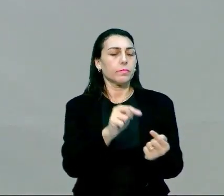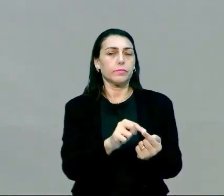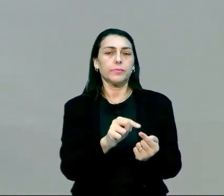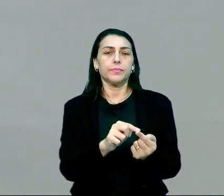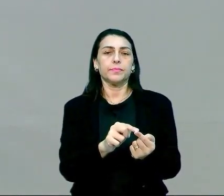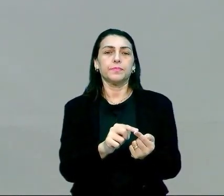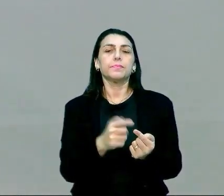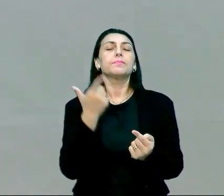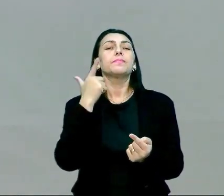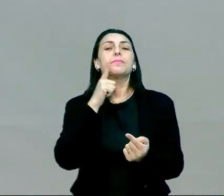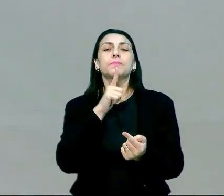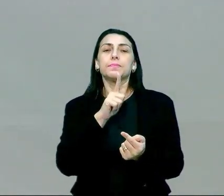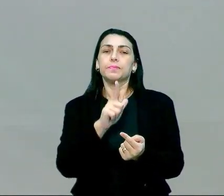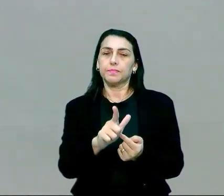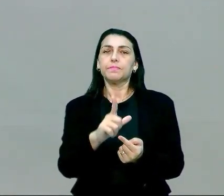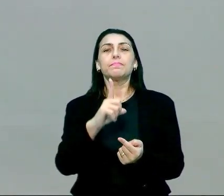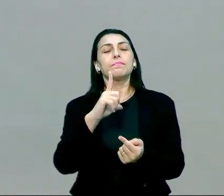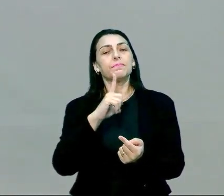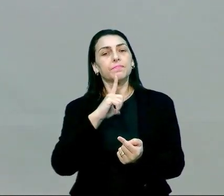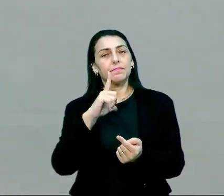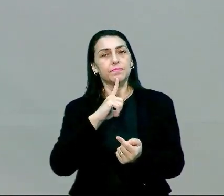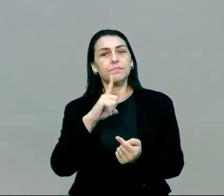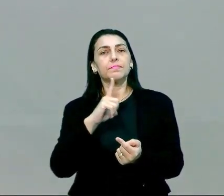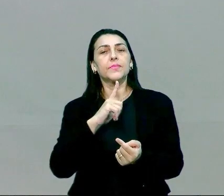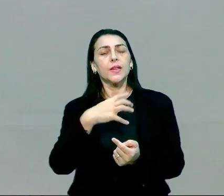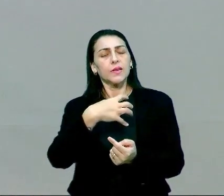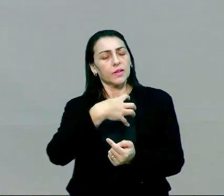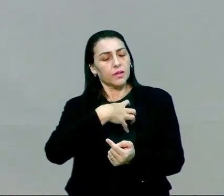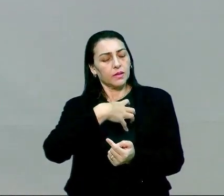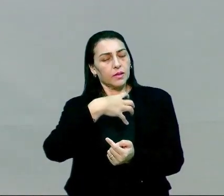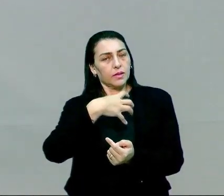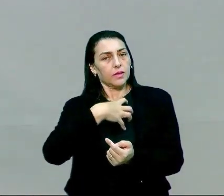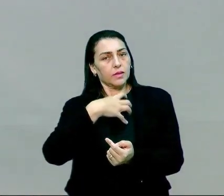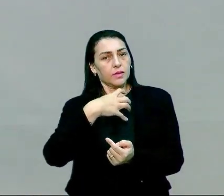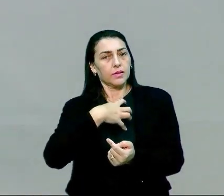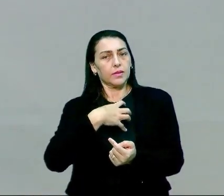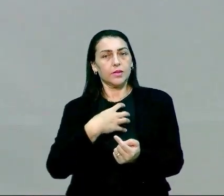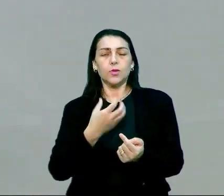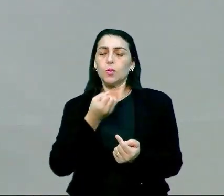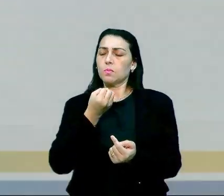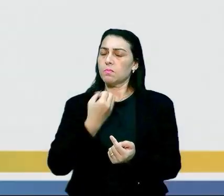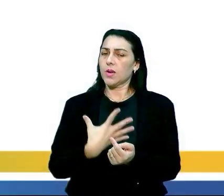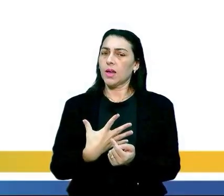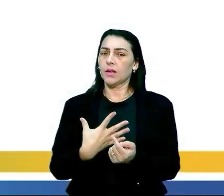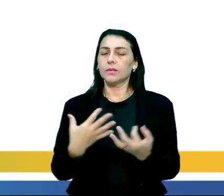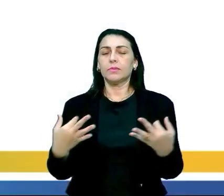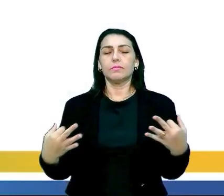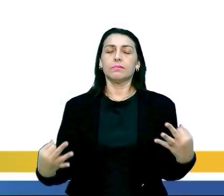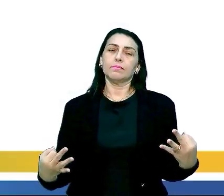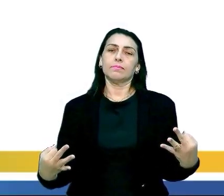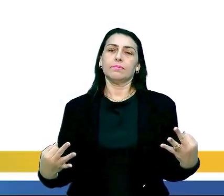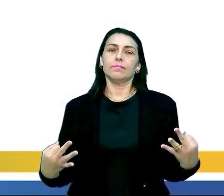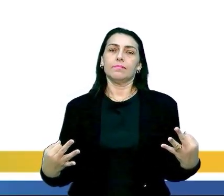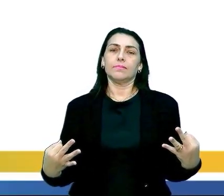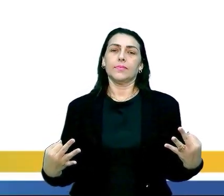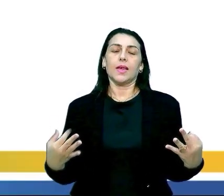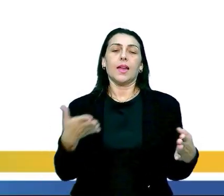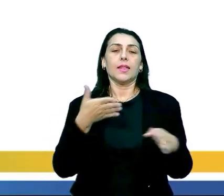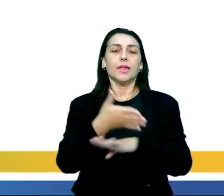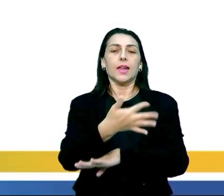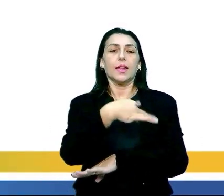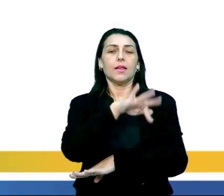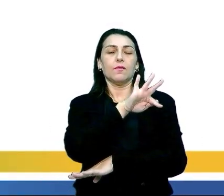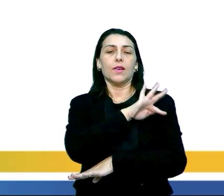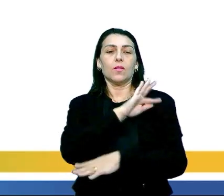eu consigo ter esse sentimento de estou bem, estou zen, entrei na faculdade